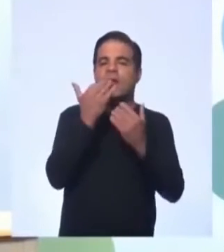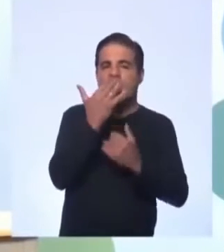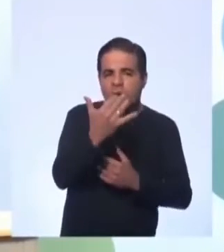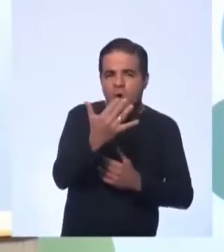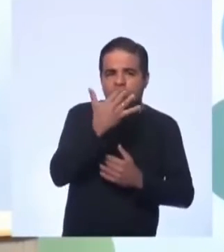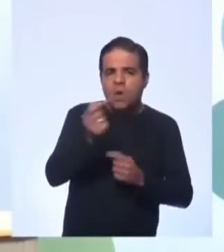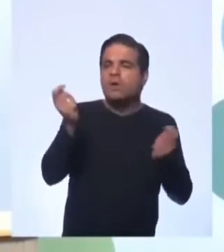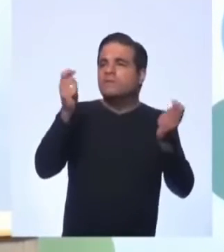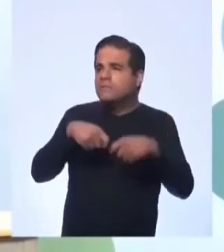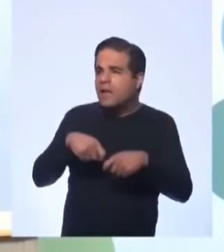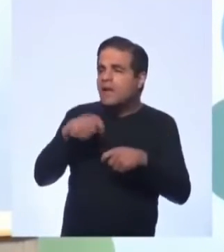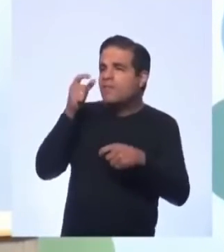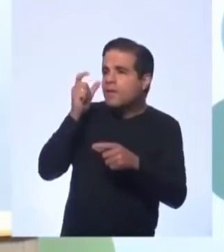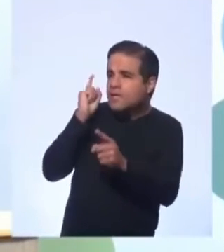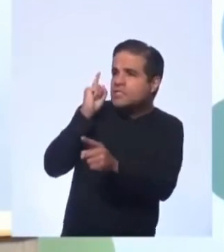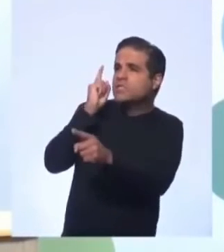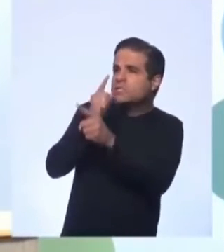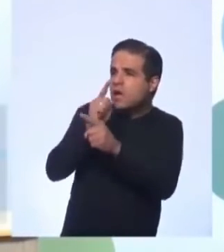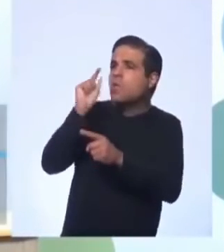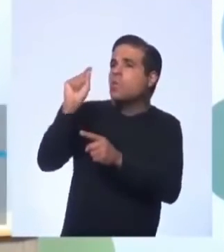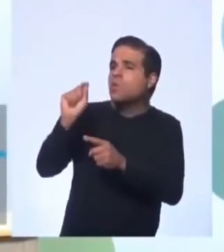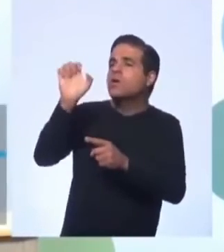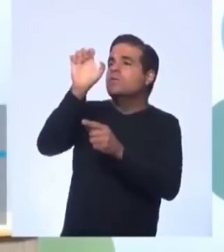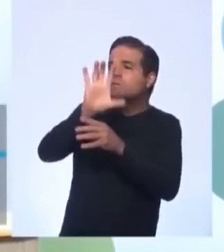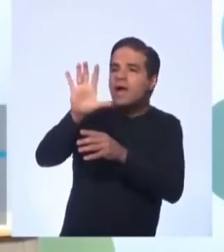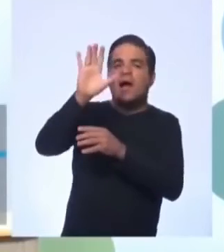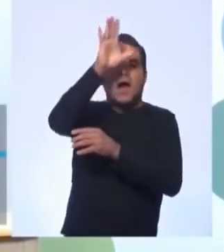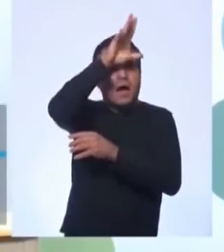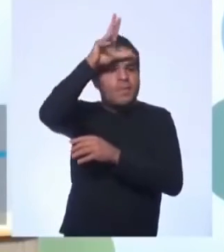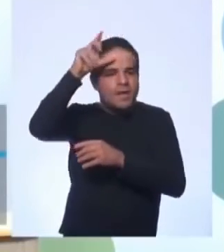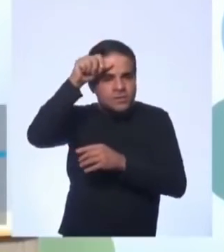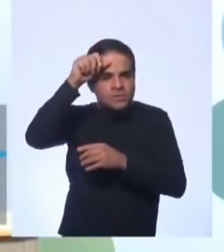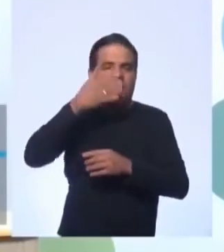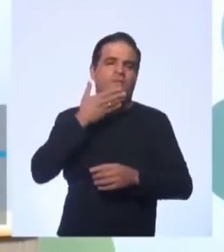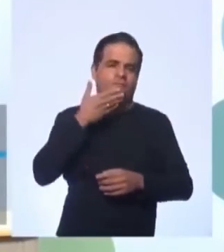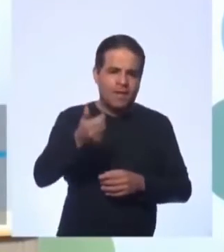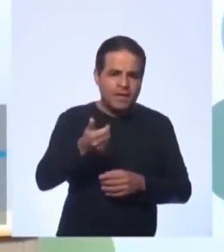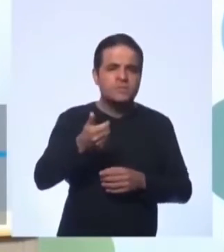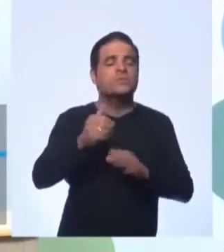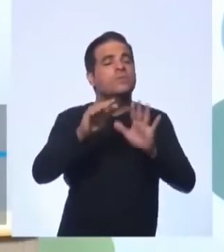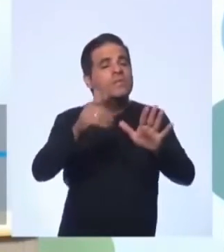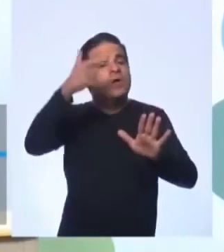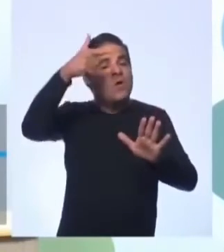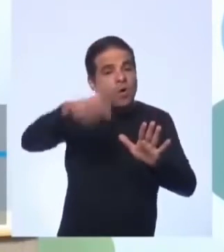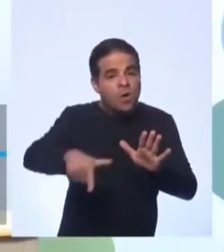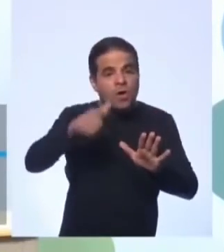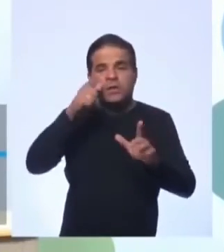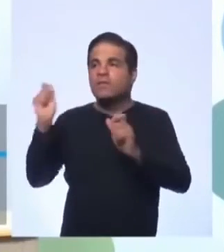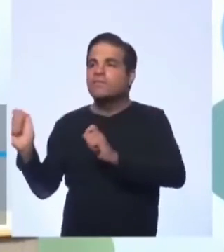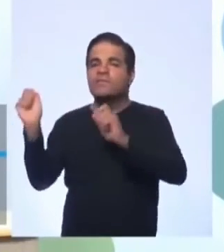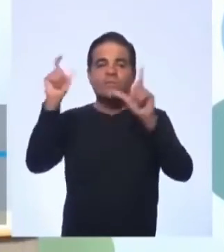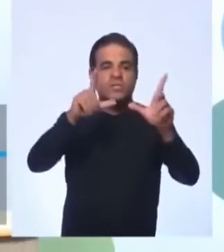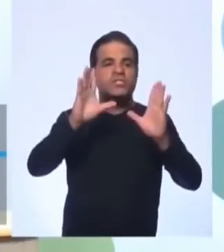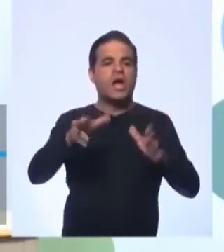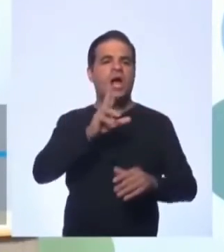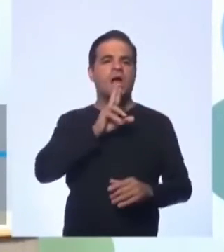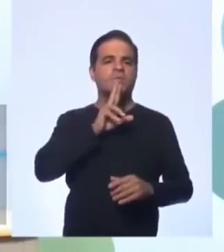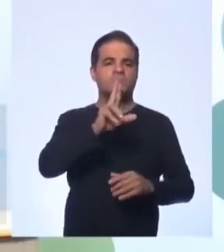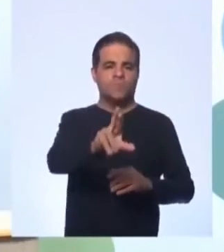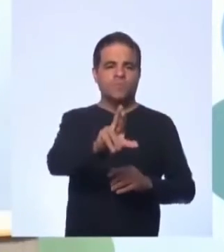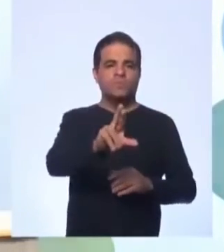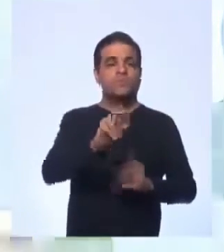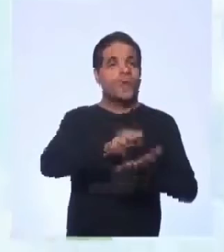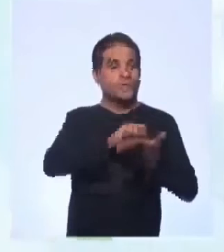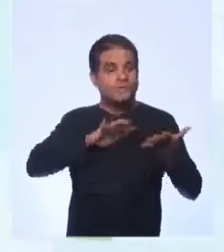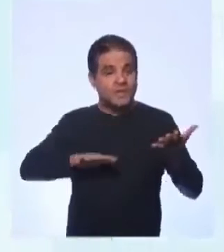dava para identificar claramente o estado do Amazonas. Já podemos ir para a próxima tela, que até responde a